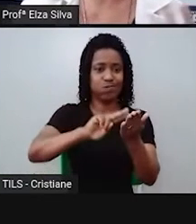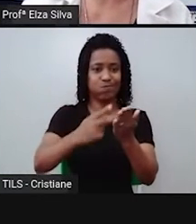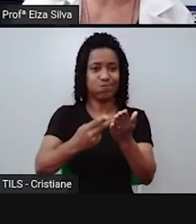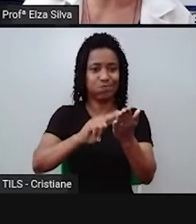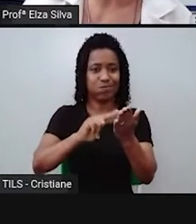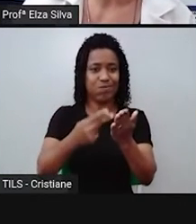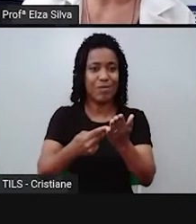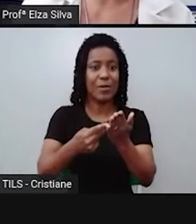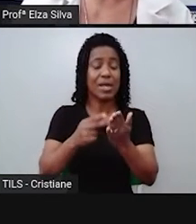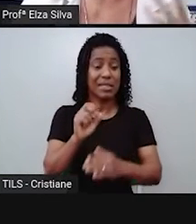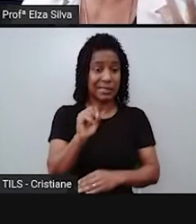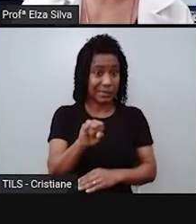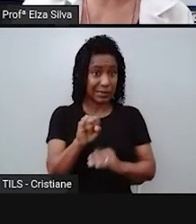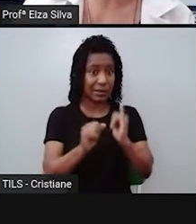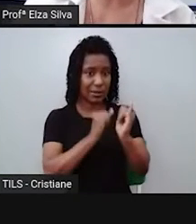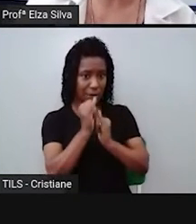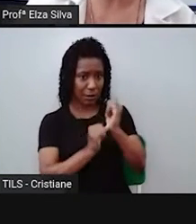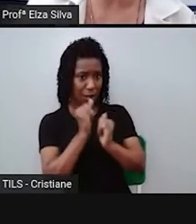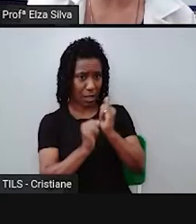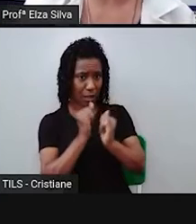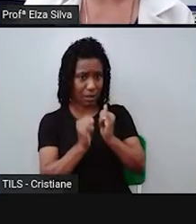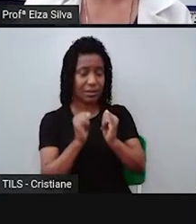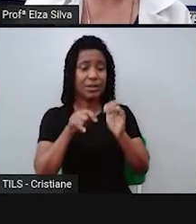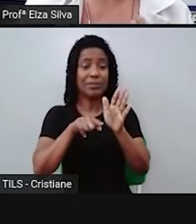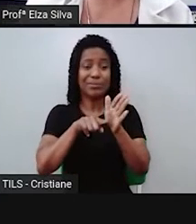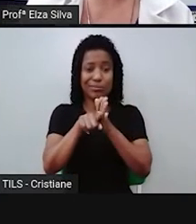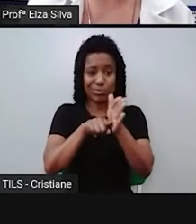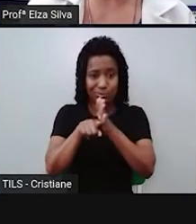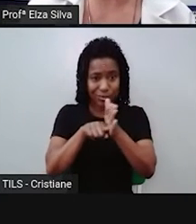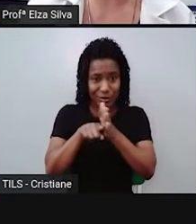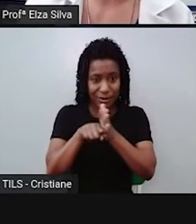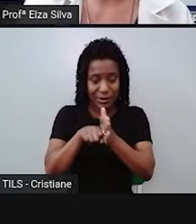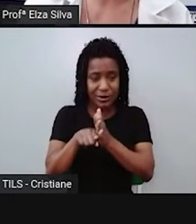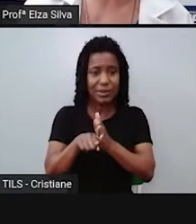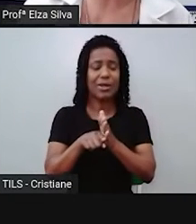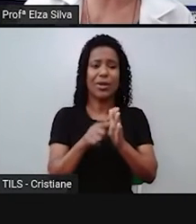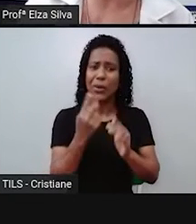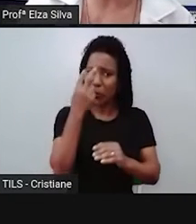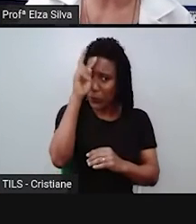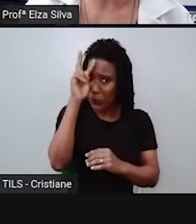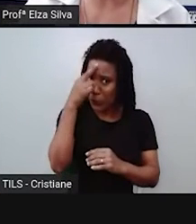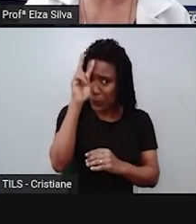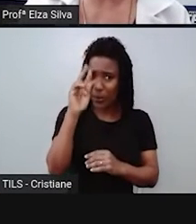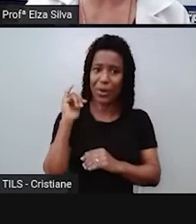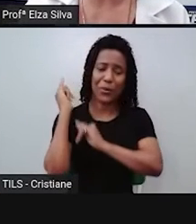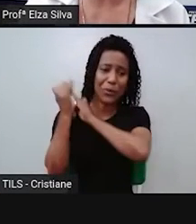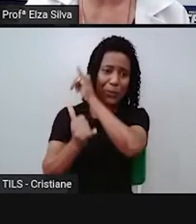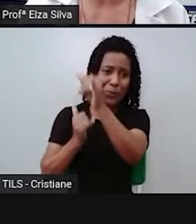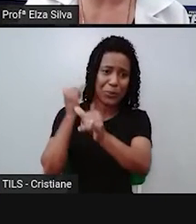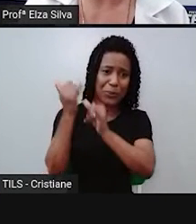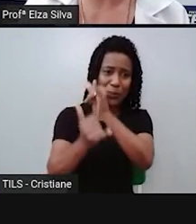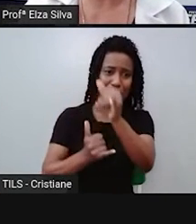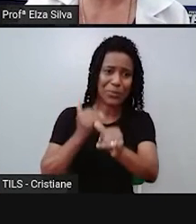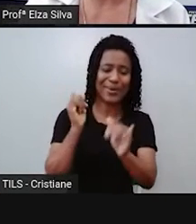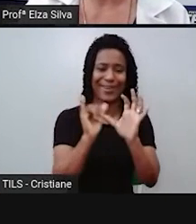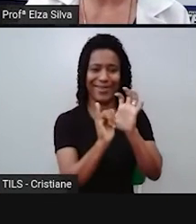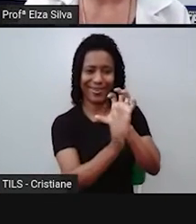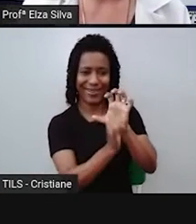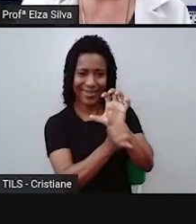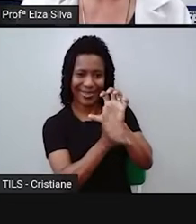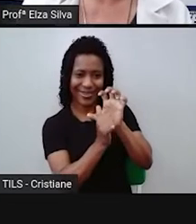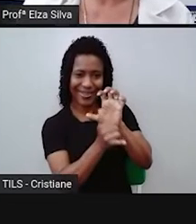vão encontrar outras versões, ou seja, outras maneiras de contar essa fábula. Ok?